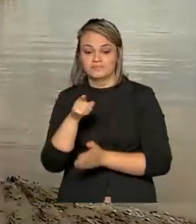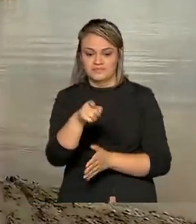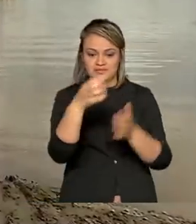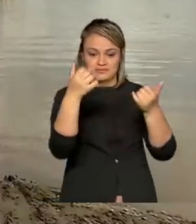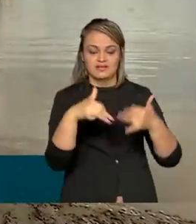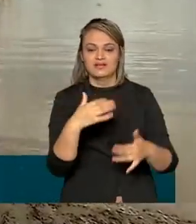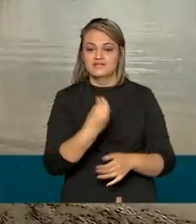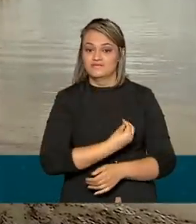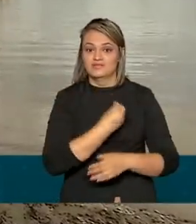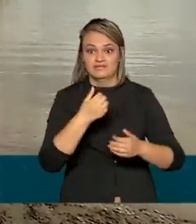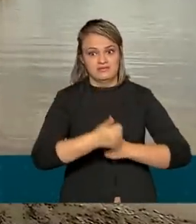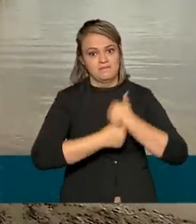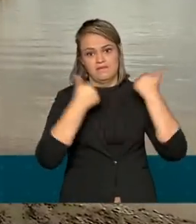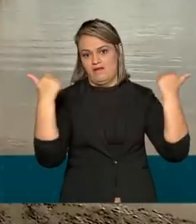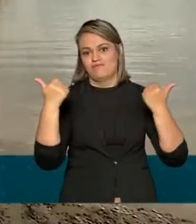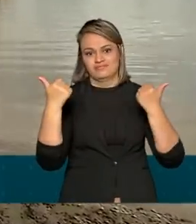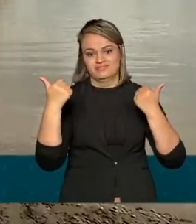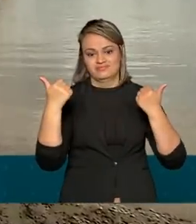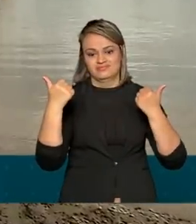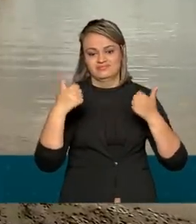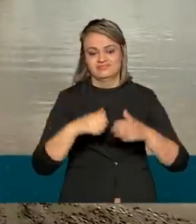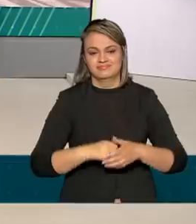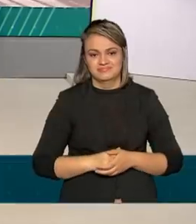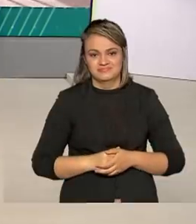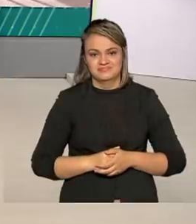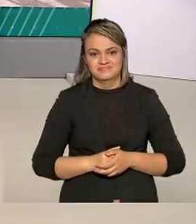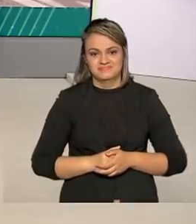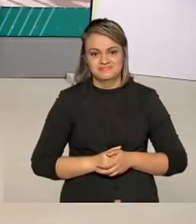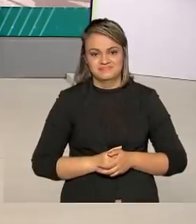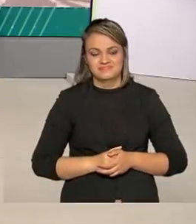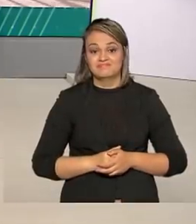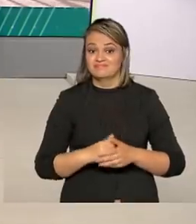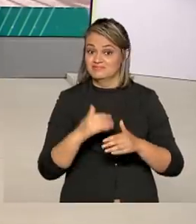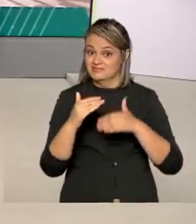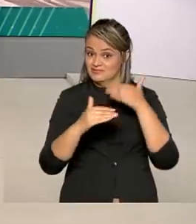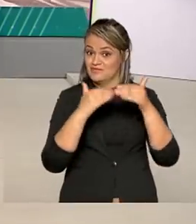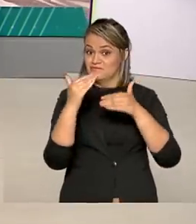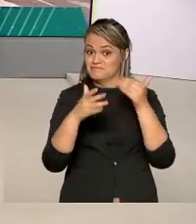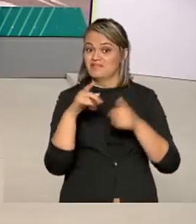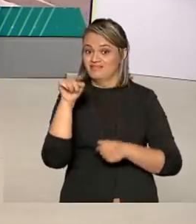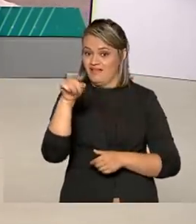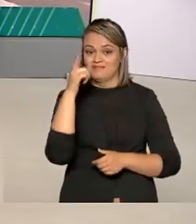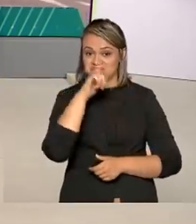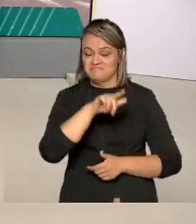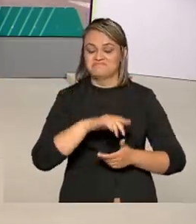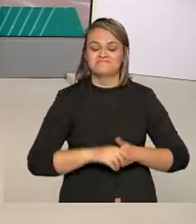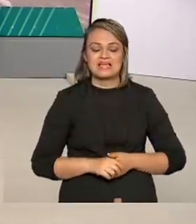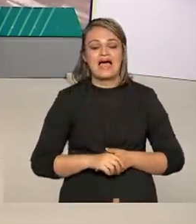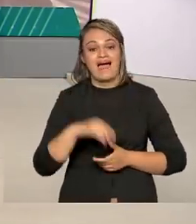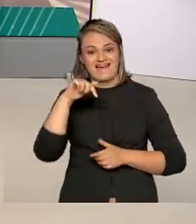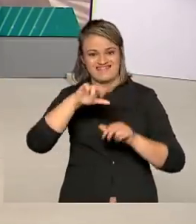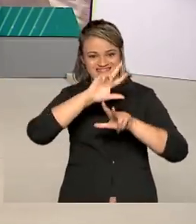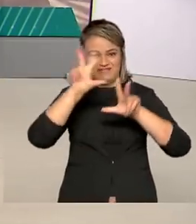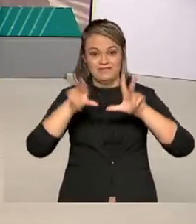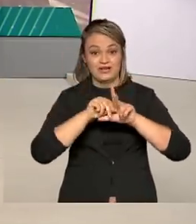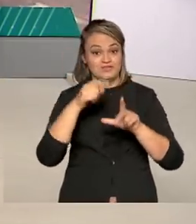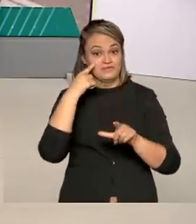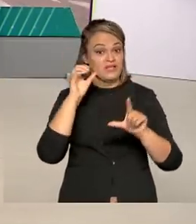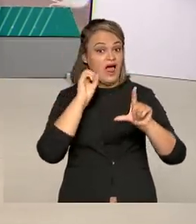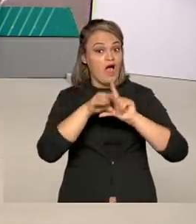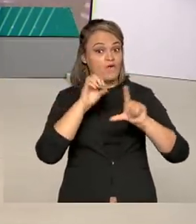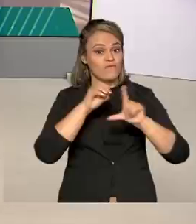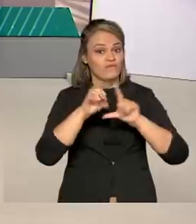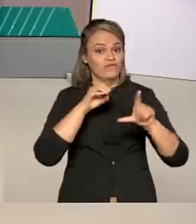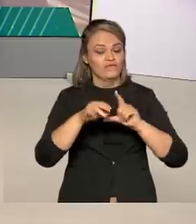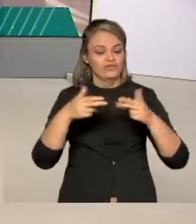a vida do povo do Acre e esse dever ao ador também, né? Desenvolvimento chegando por lá, né? E olha, a TV Brasil vai mostrar ao vivo para